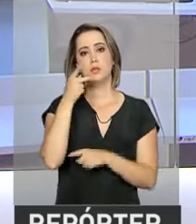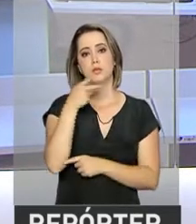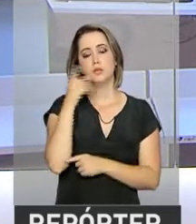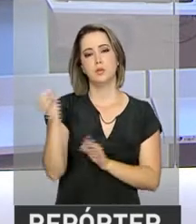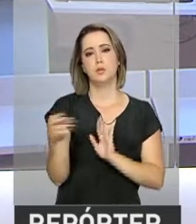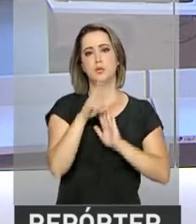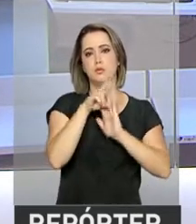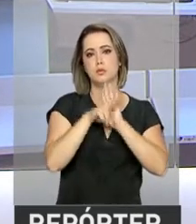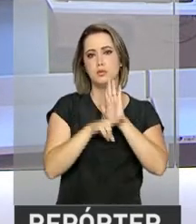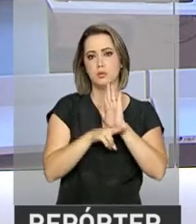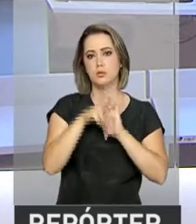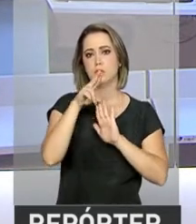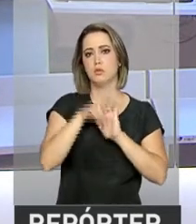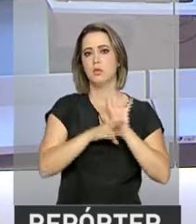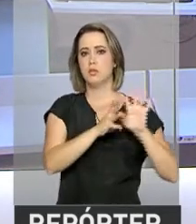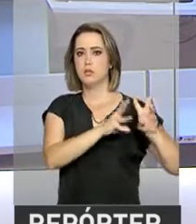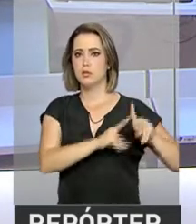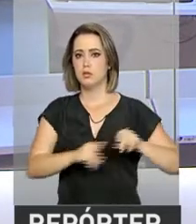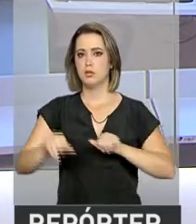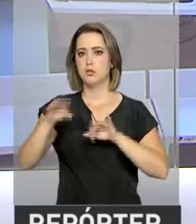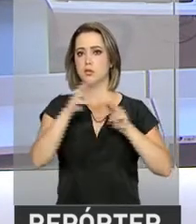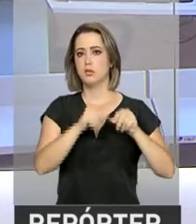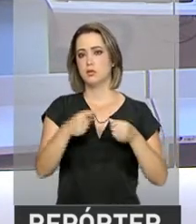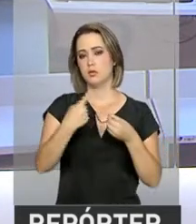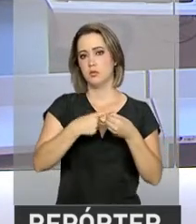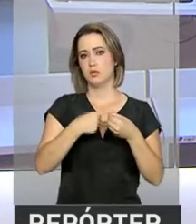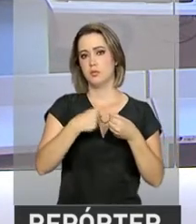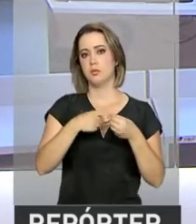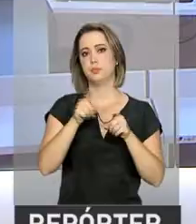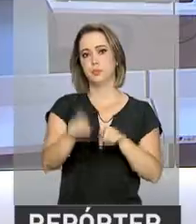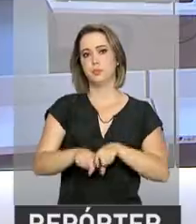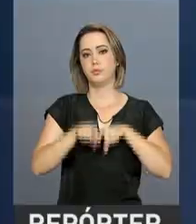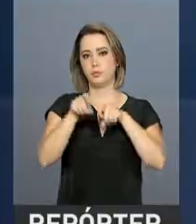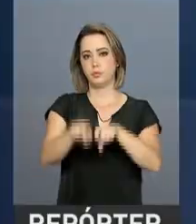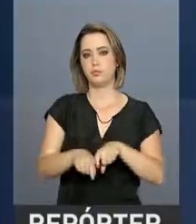projeto de regulamentação fundiária nas cidades e no campo.